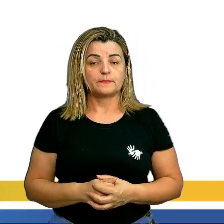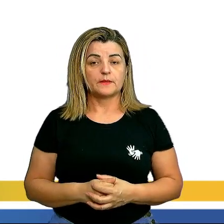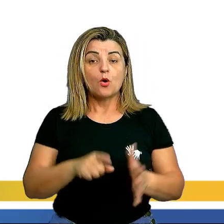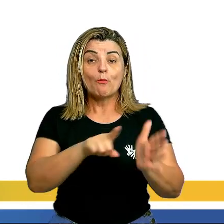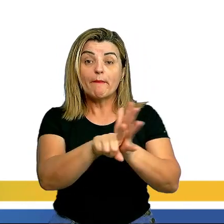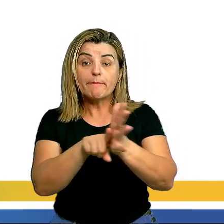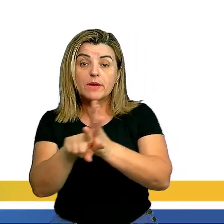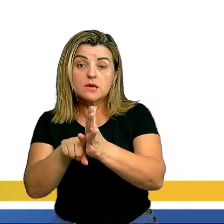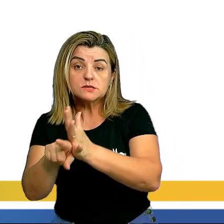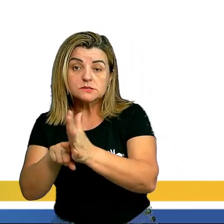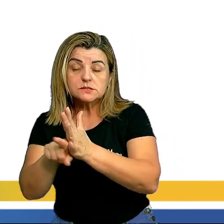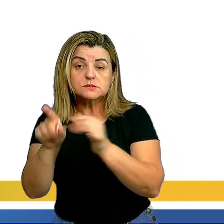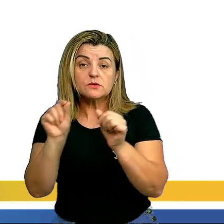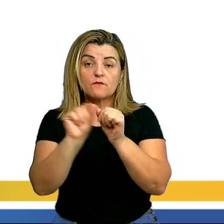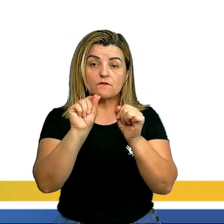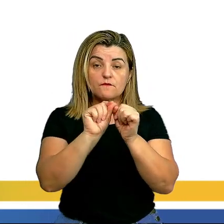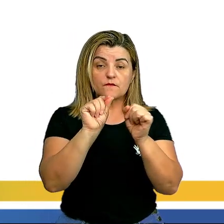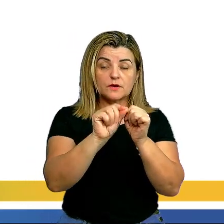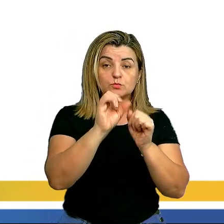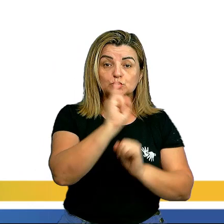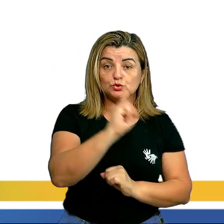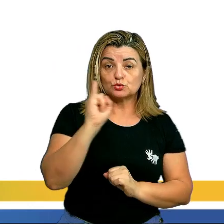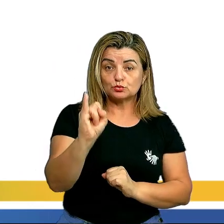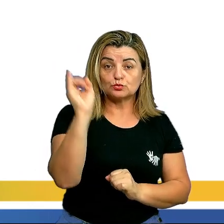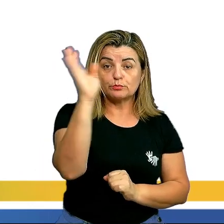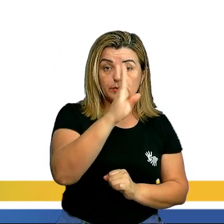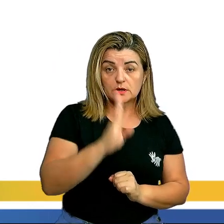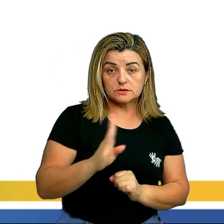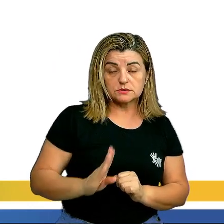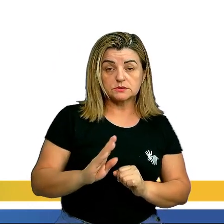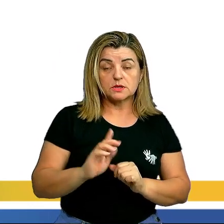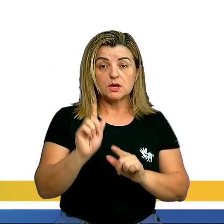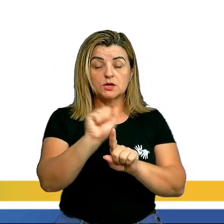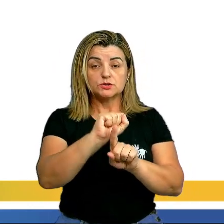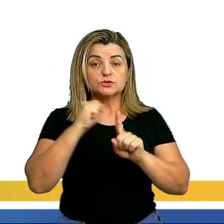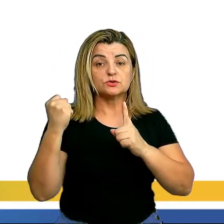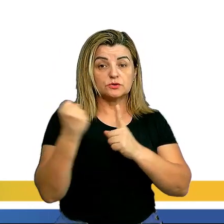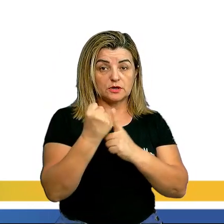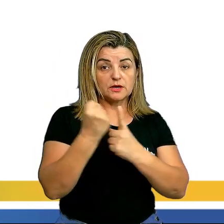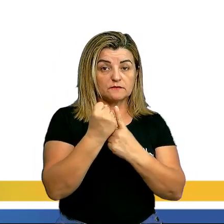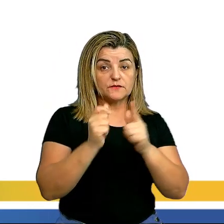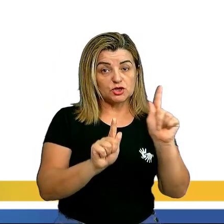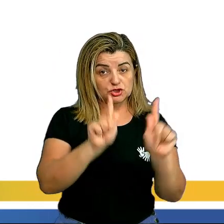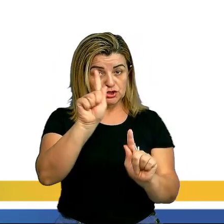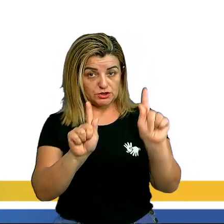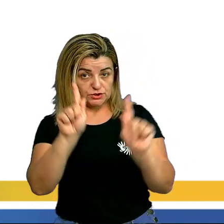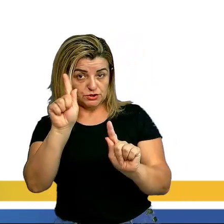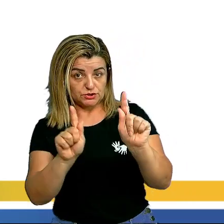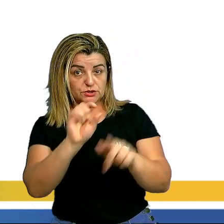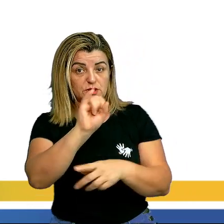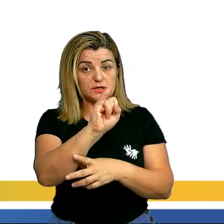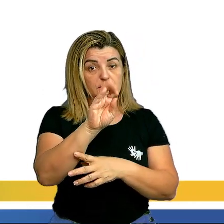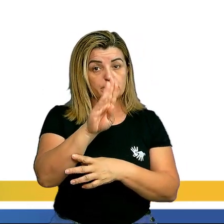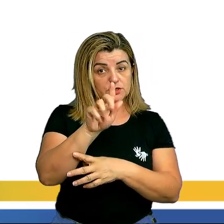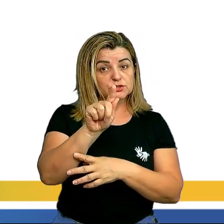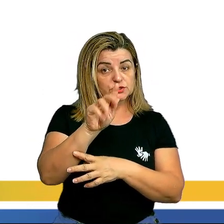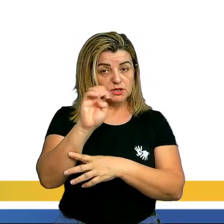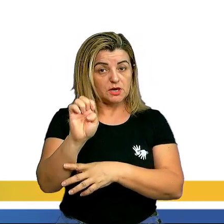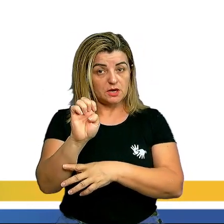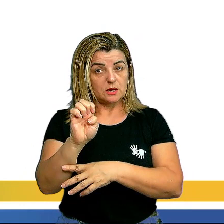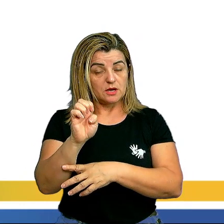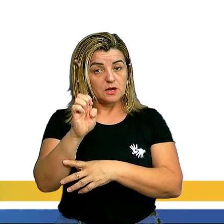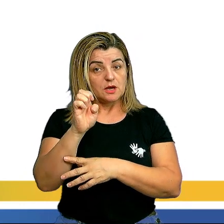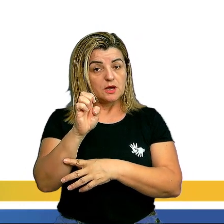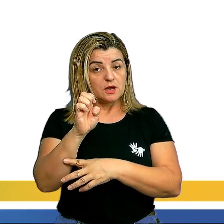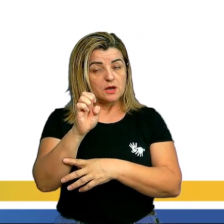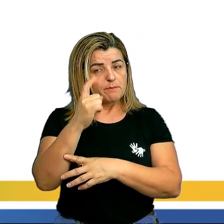uma pesquisa feita pelo Instituto Brasileiro de Geografia e Estatística, IBGE, estimou que